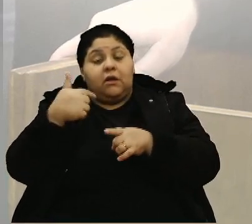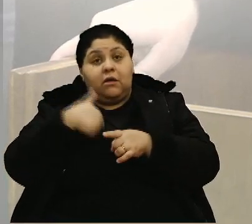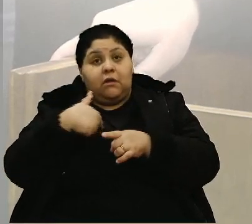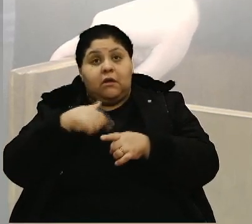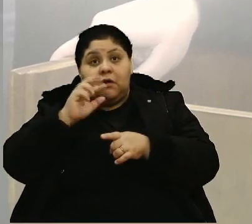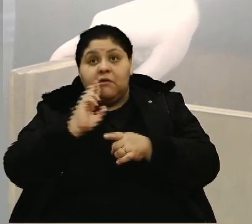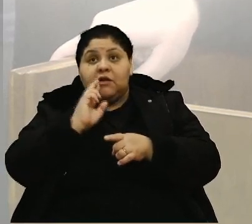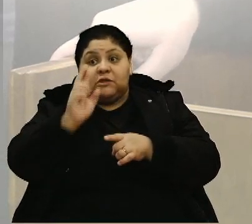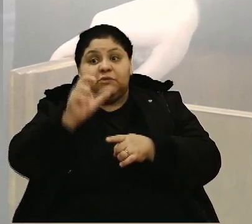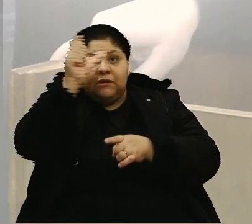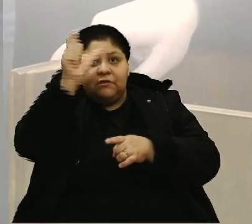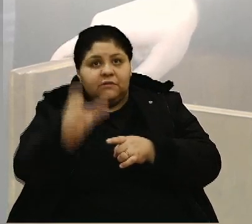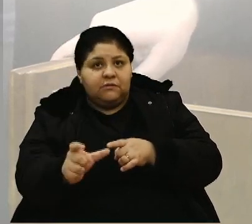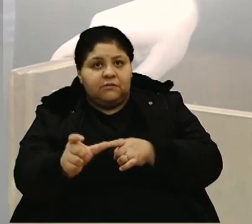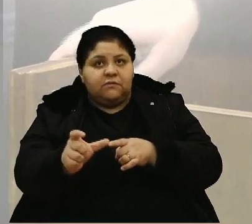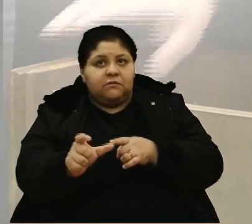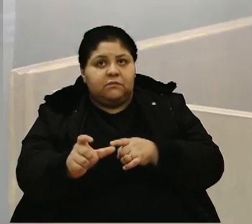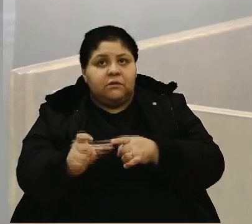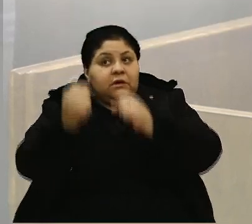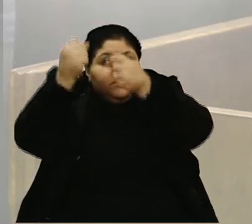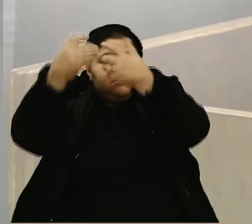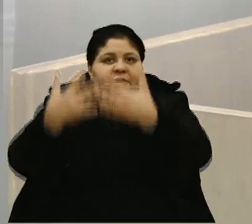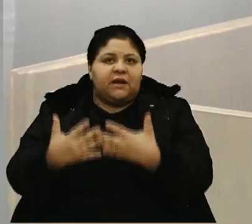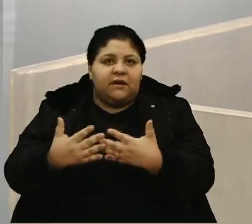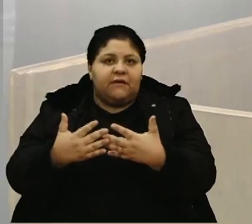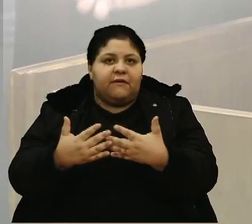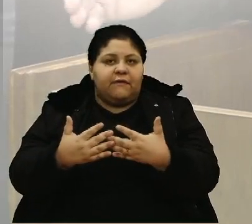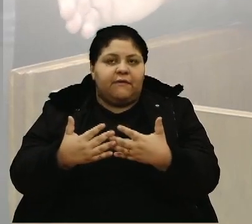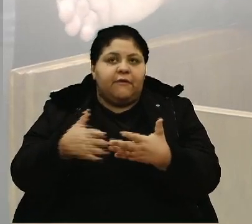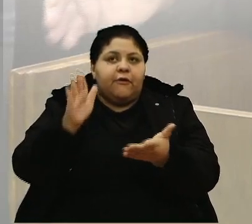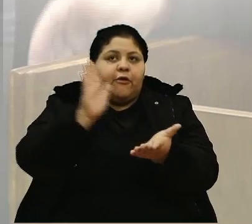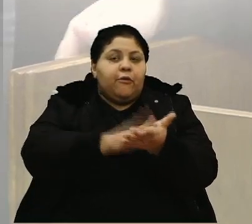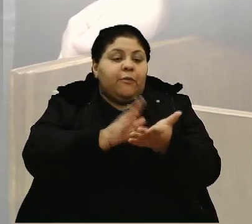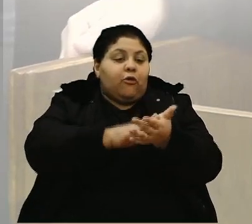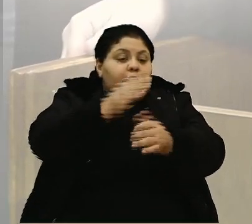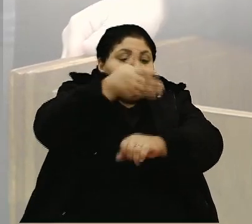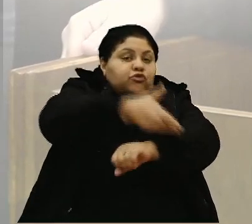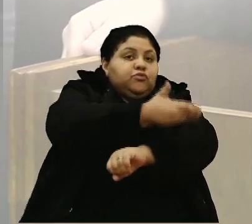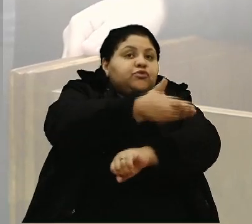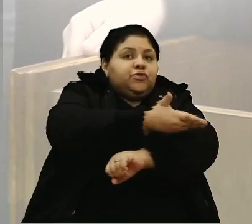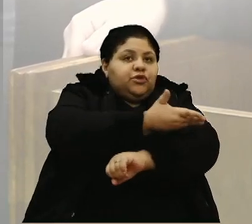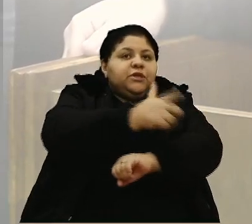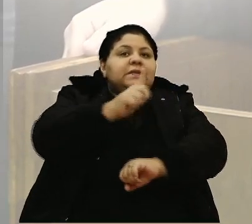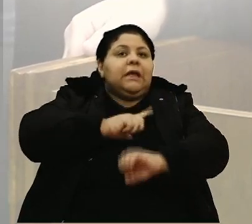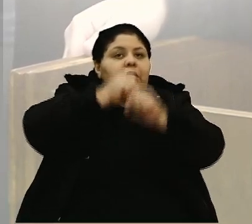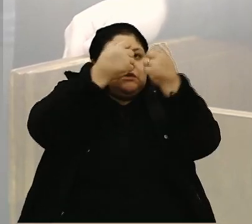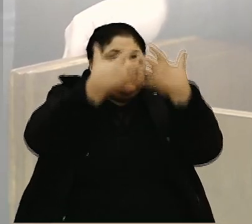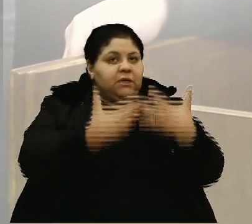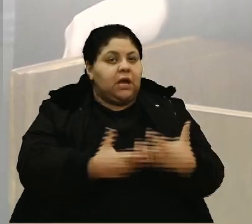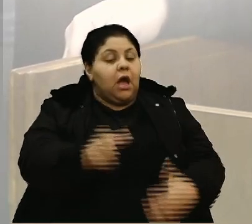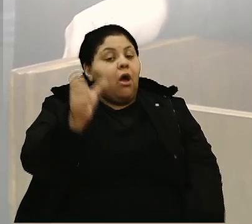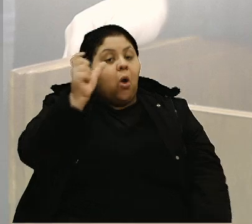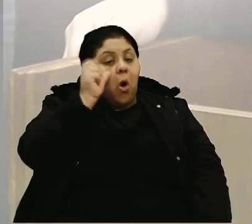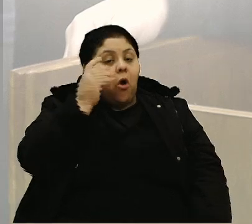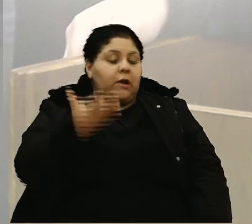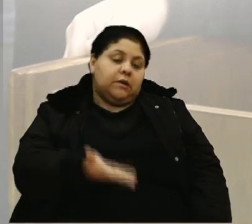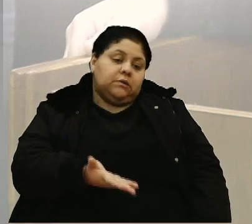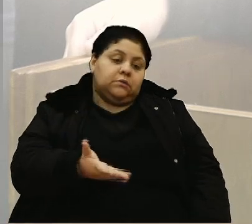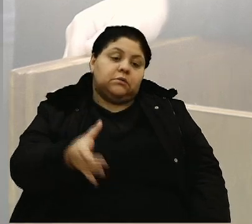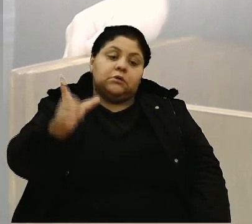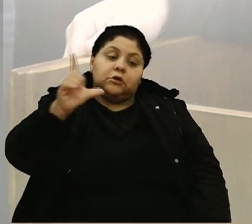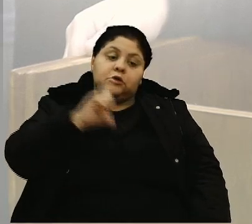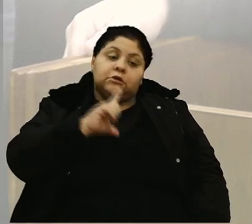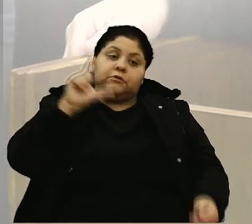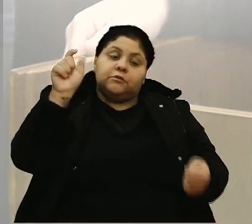responder para eles, olha, está dessa maneira, está desse jeito. Quando eles me cobram dos buracos, eu tenho que dizer, olha, teria que